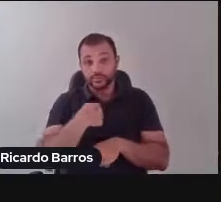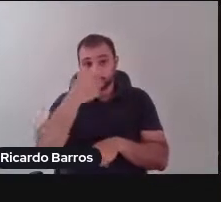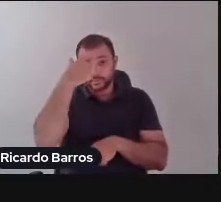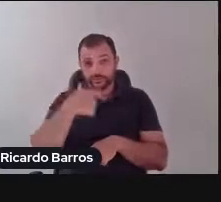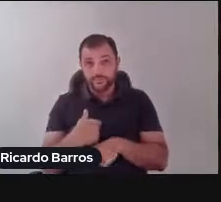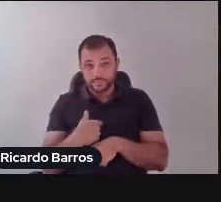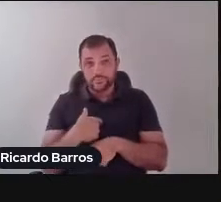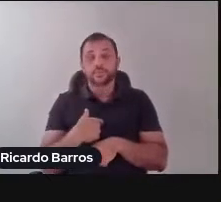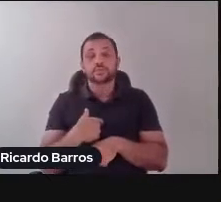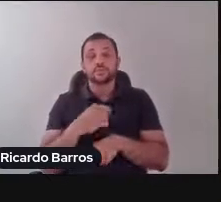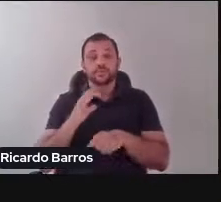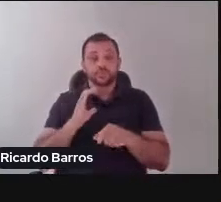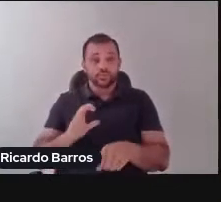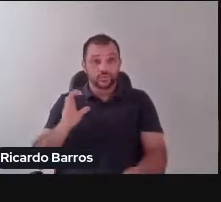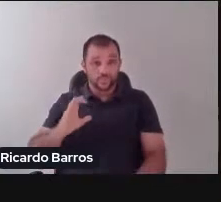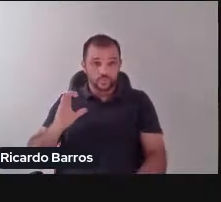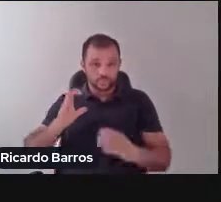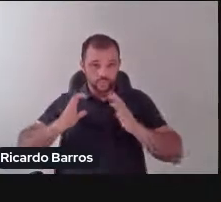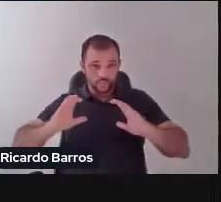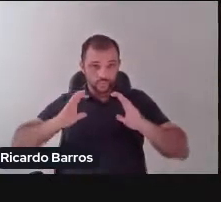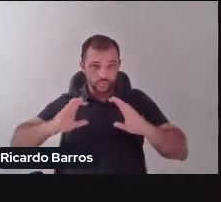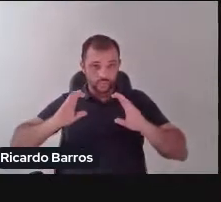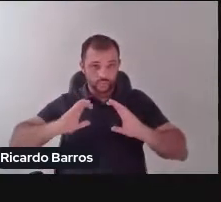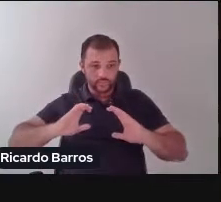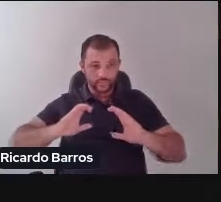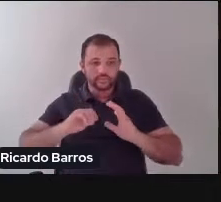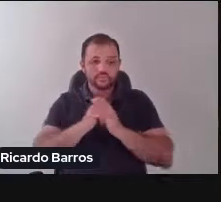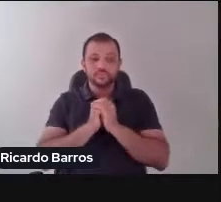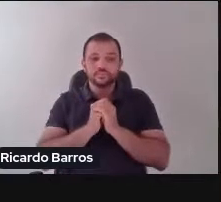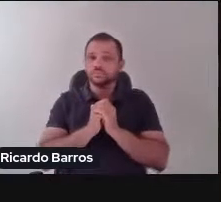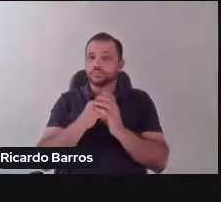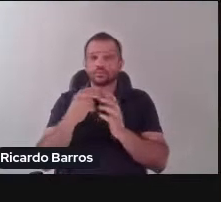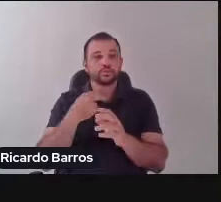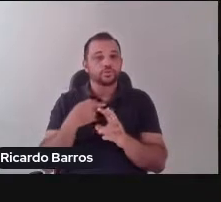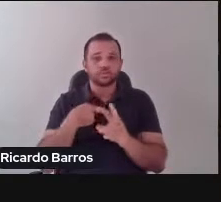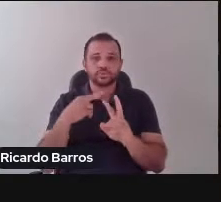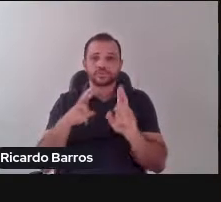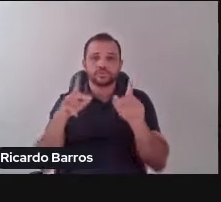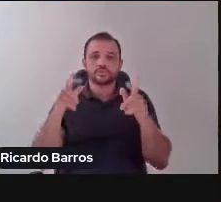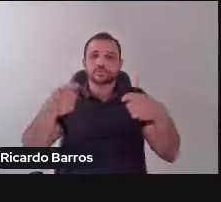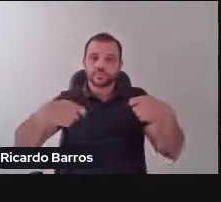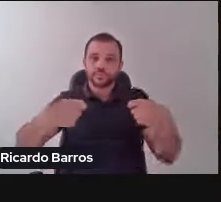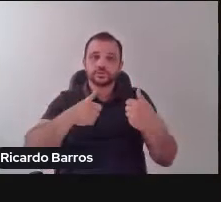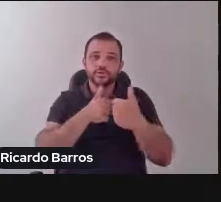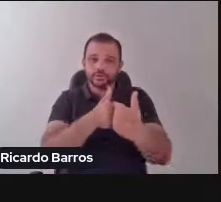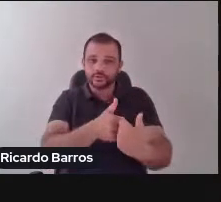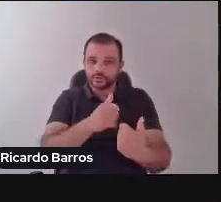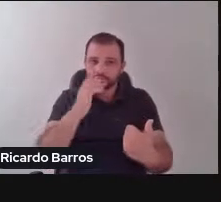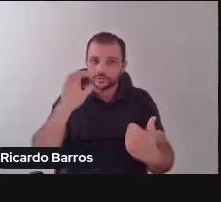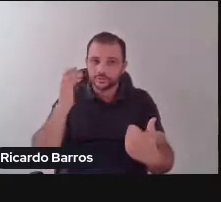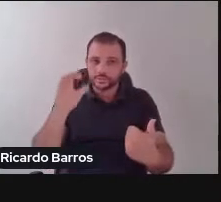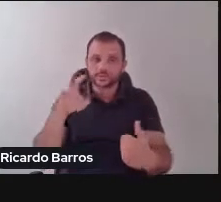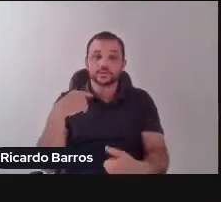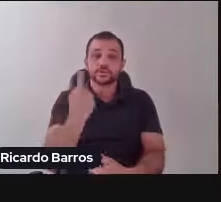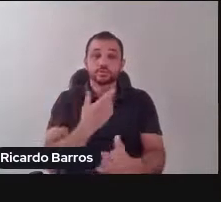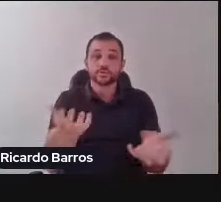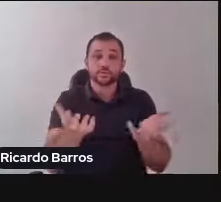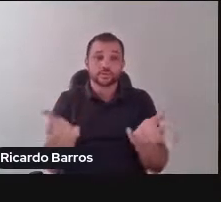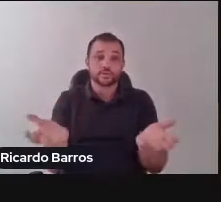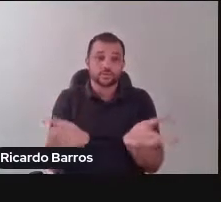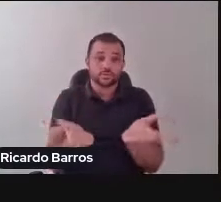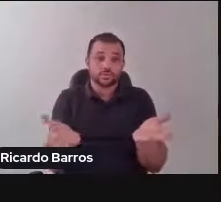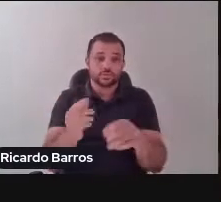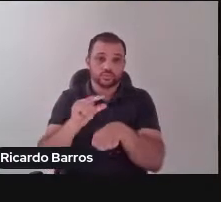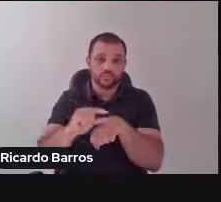diferente. Então, nós queremos, nessa tarde, nesse curso de curta duração, compreender as relações internacionais e as